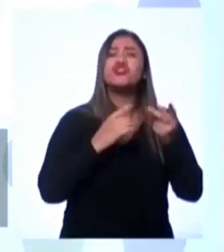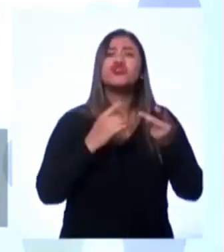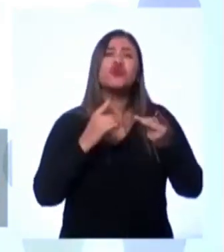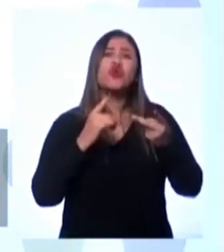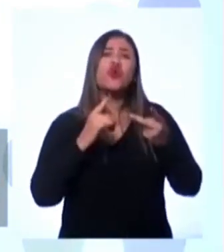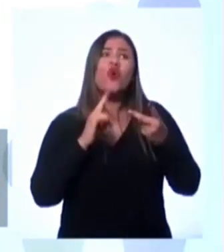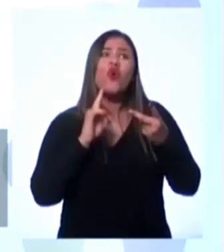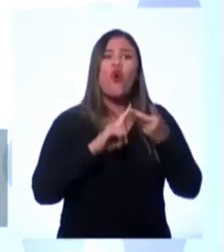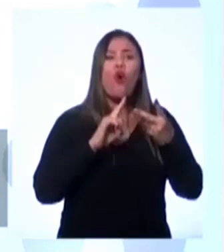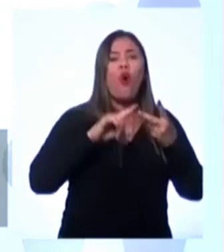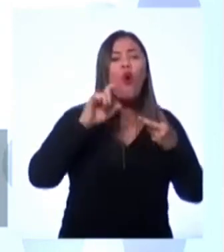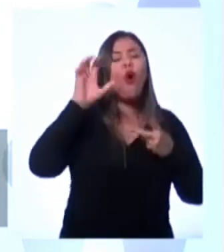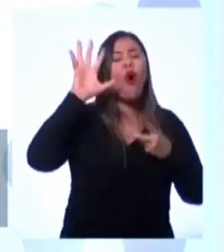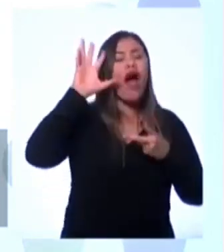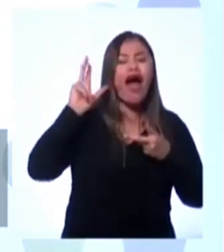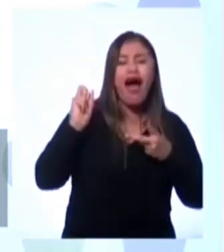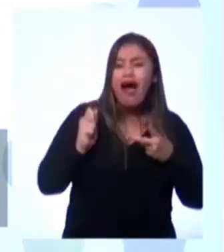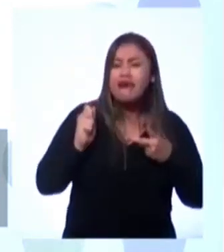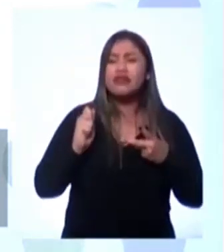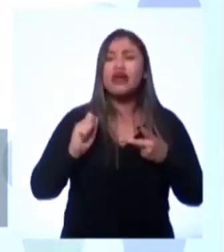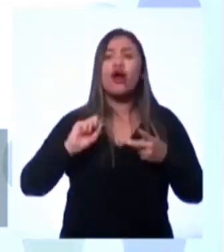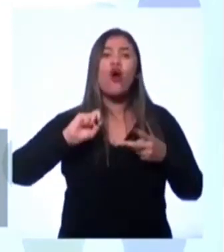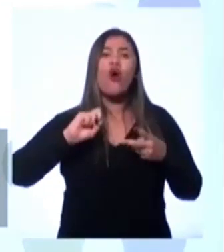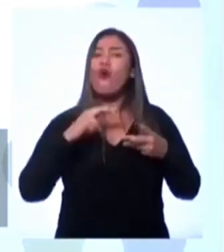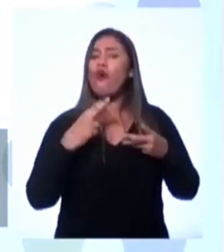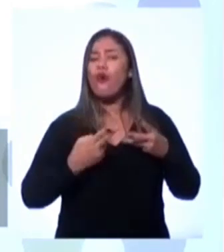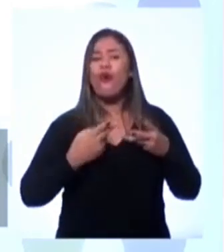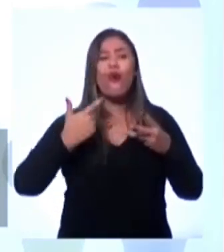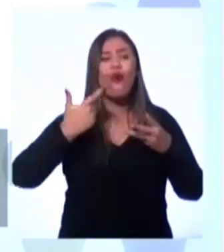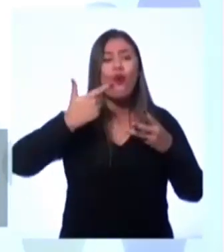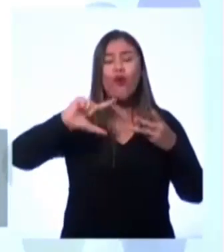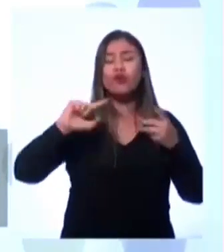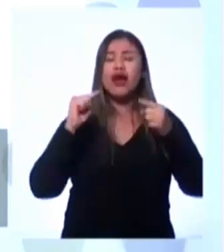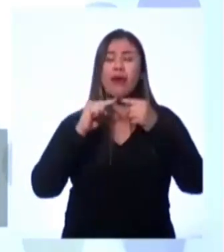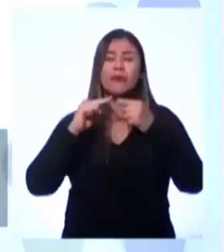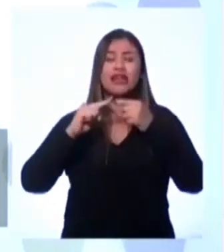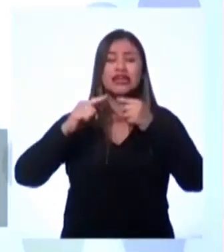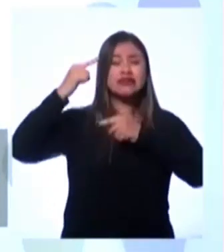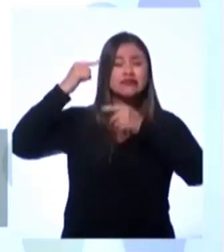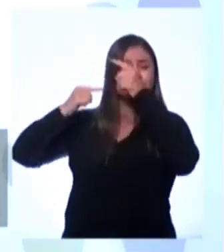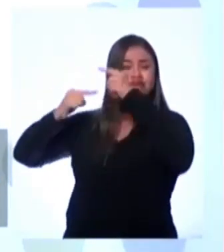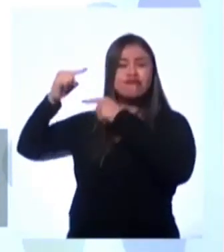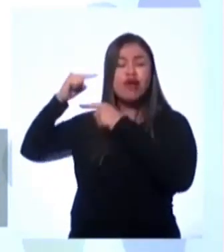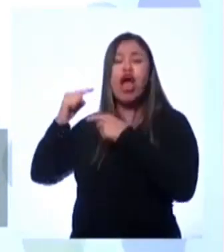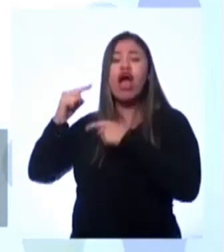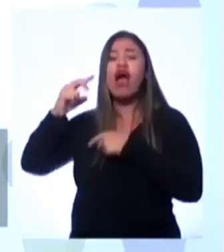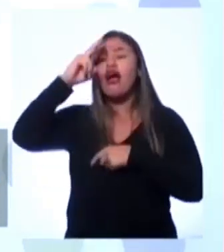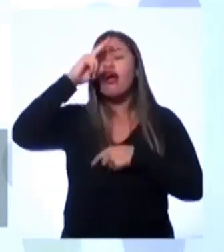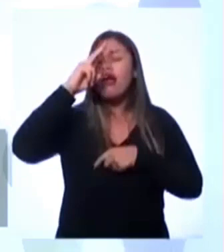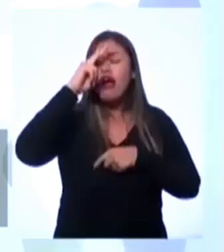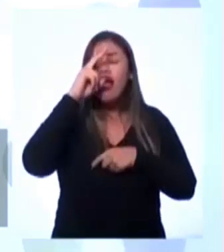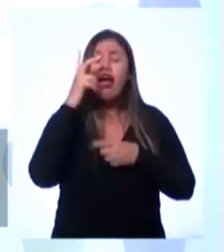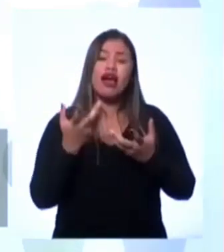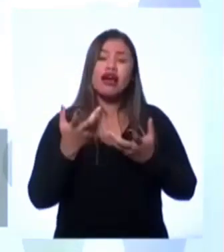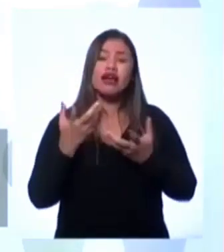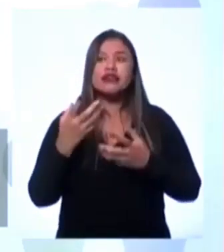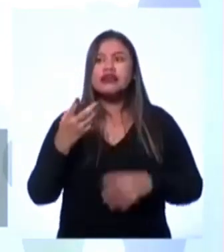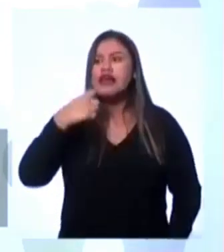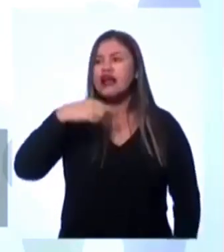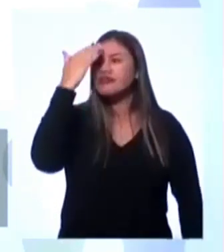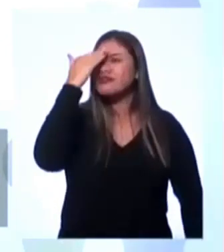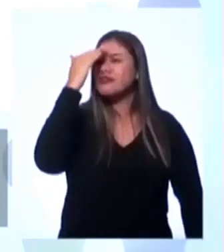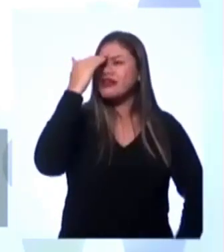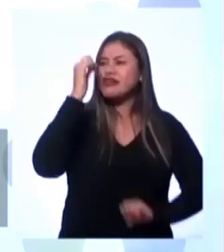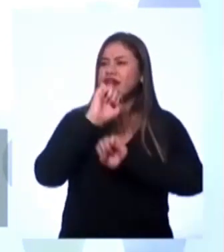povos africanos fazem parte da sua história? Esse resgate das nossas etnias permite compreender